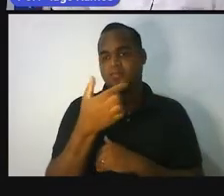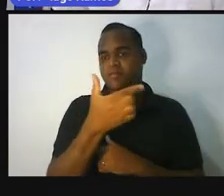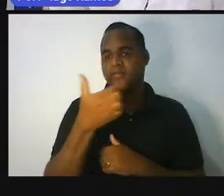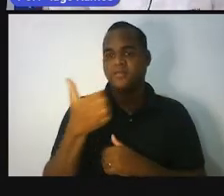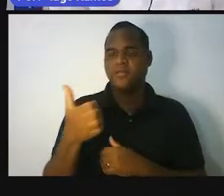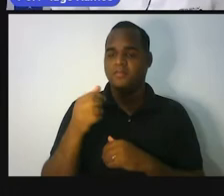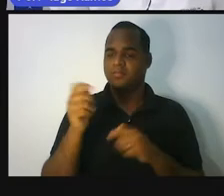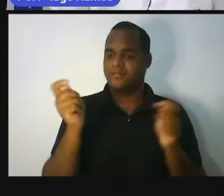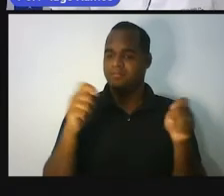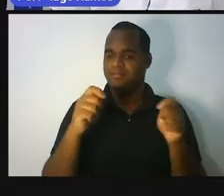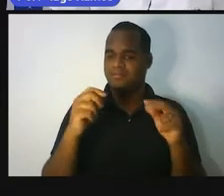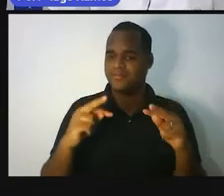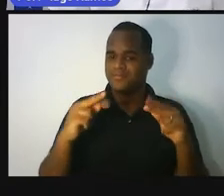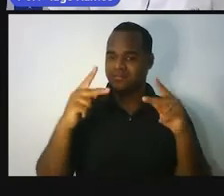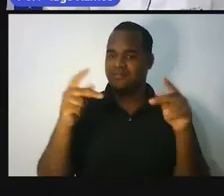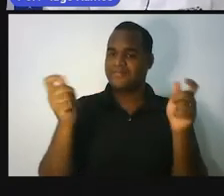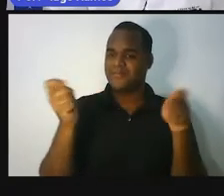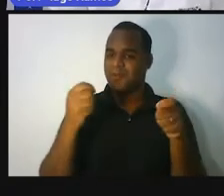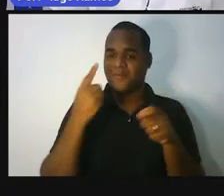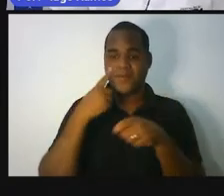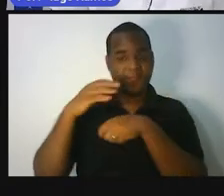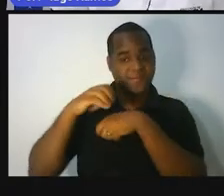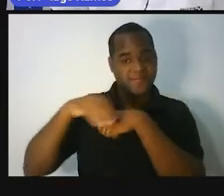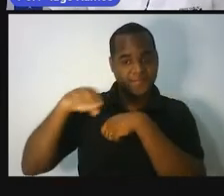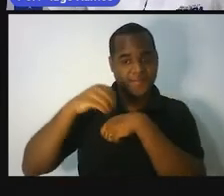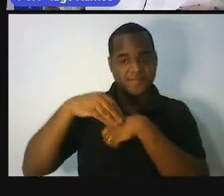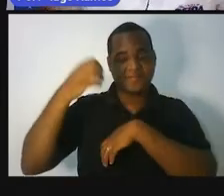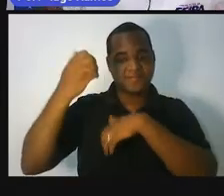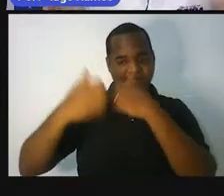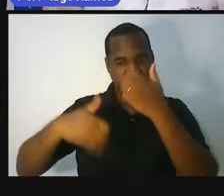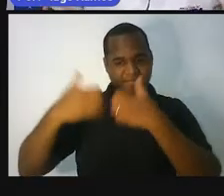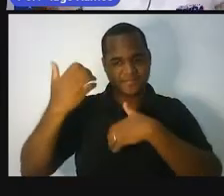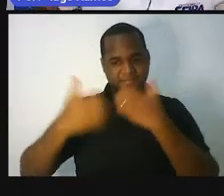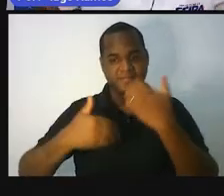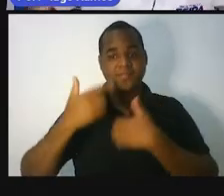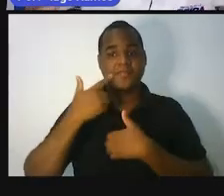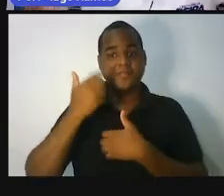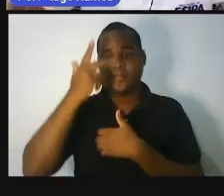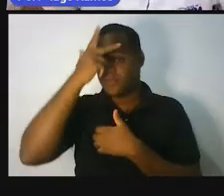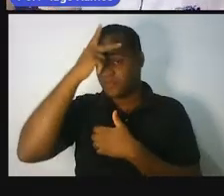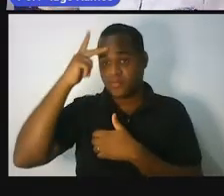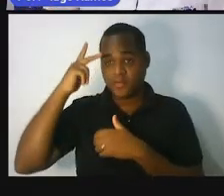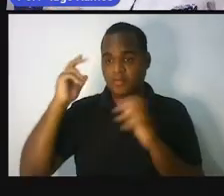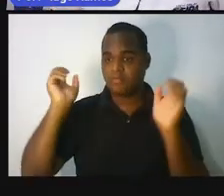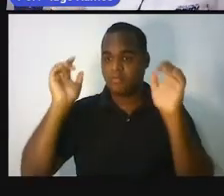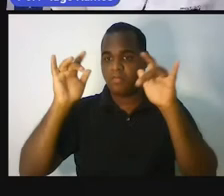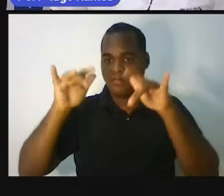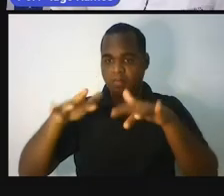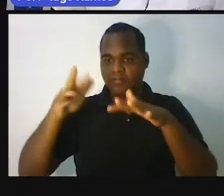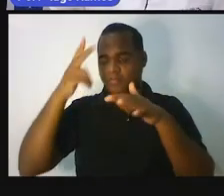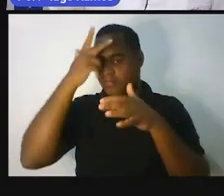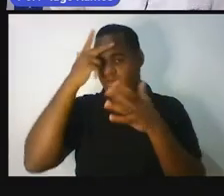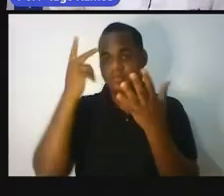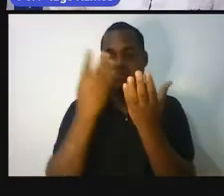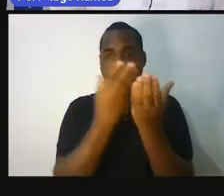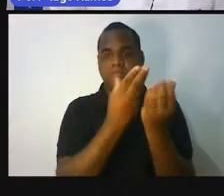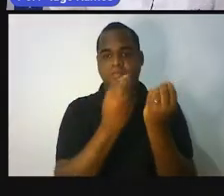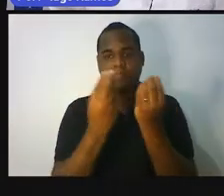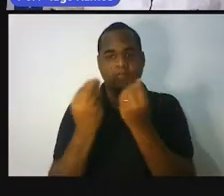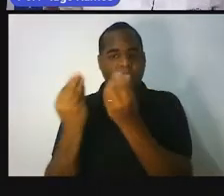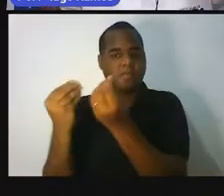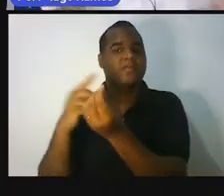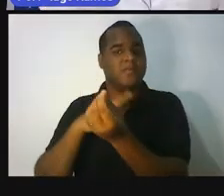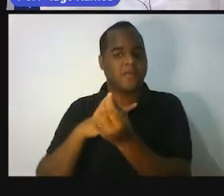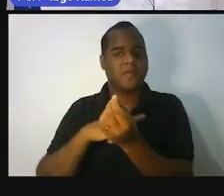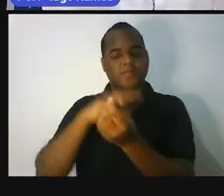você buscasse essa informação para você ver o quão povoado, o quão populoso ele é, o continente